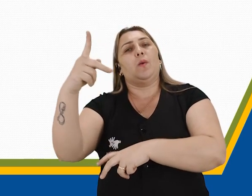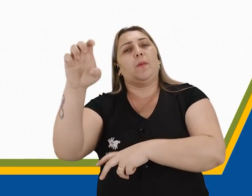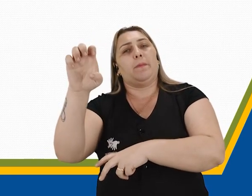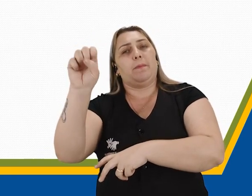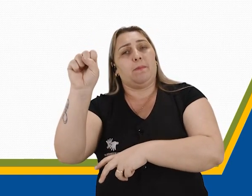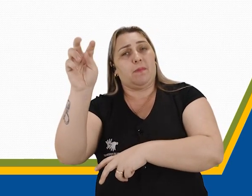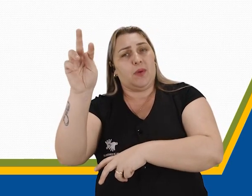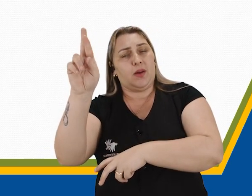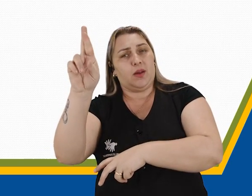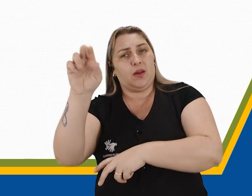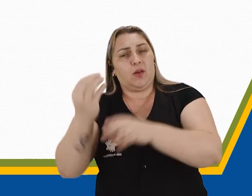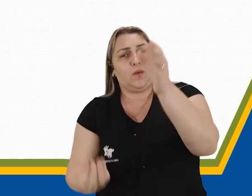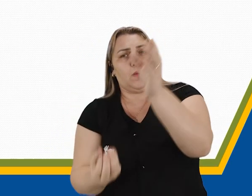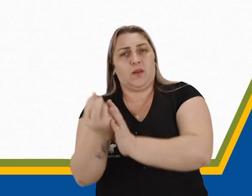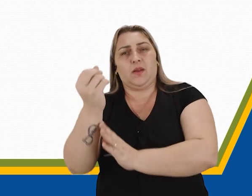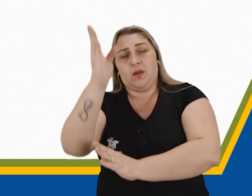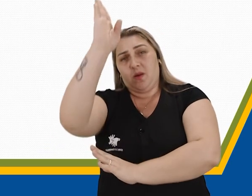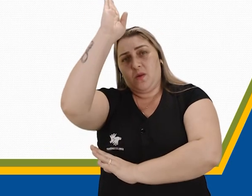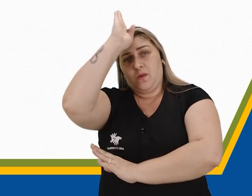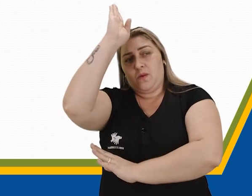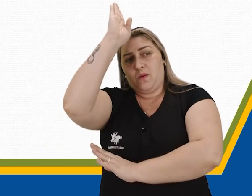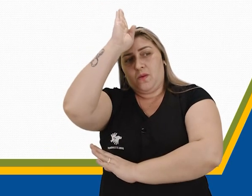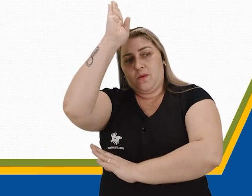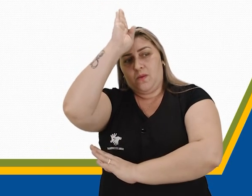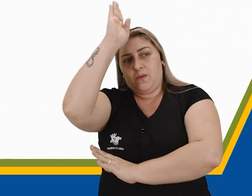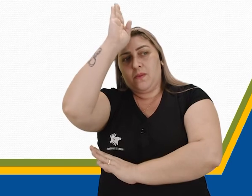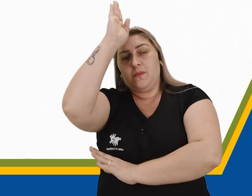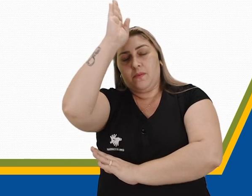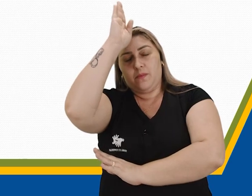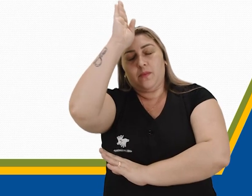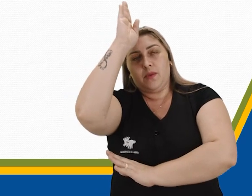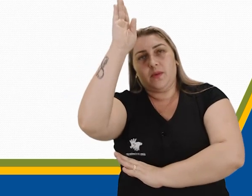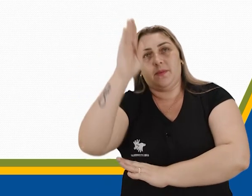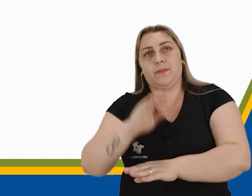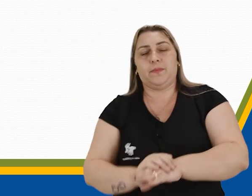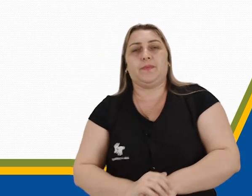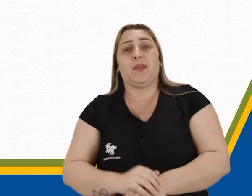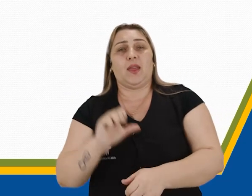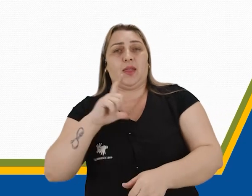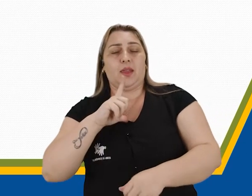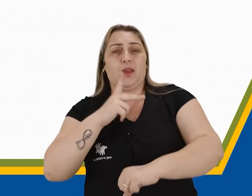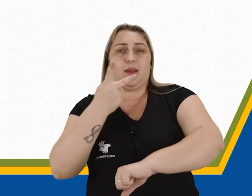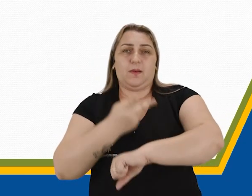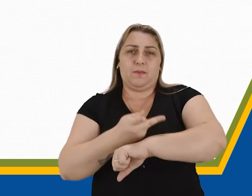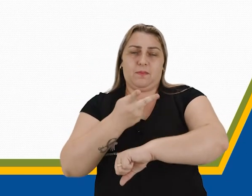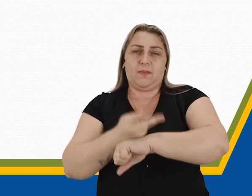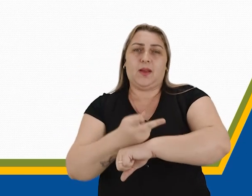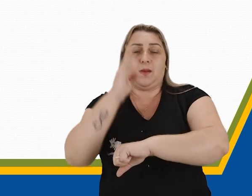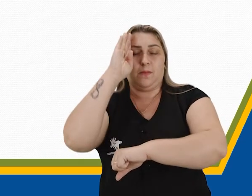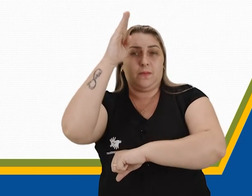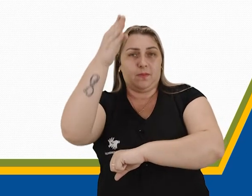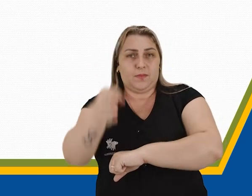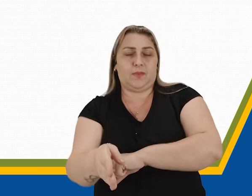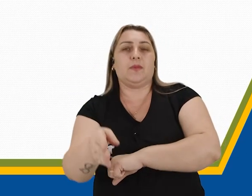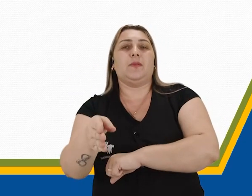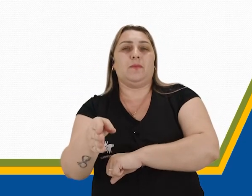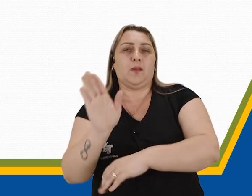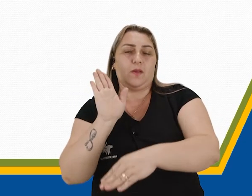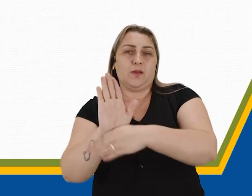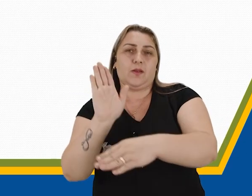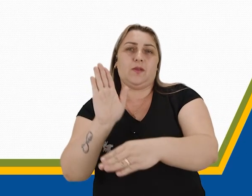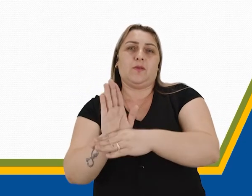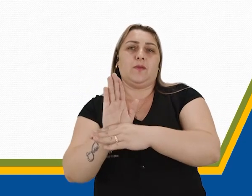origem romana e refere-se às expressões artísticas que têm a pedra como principal suporte